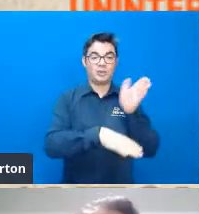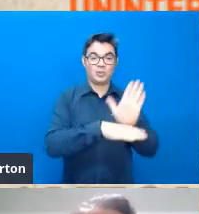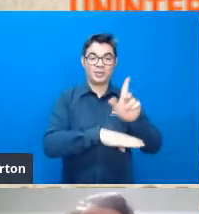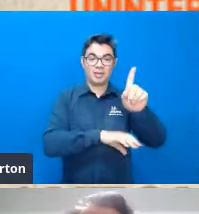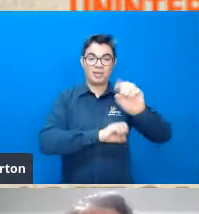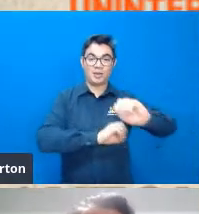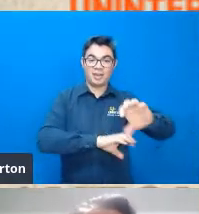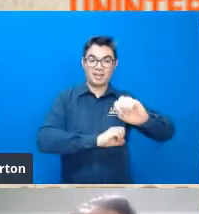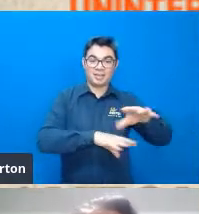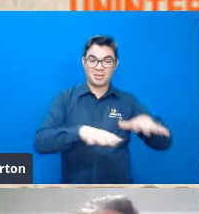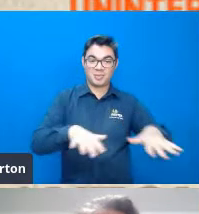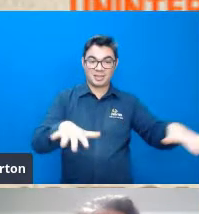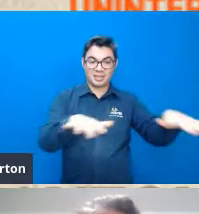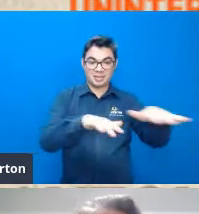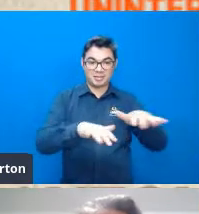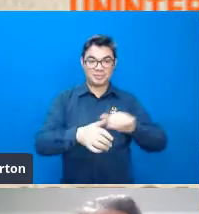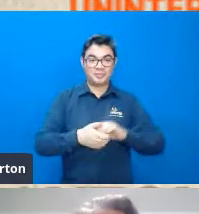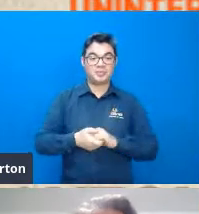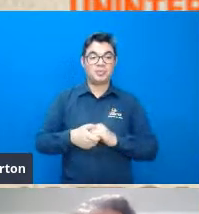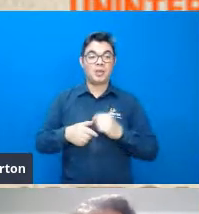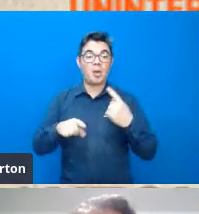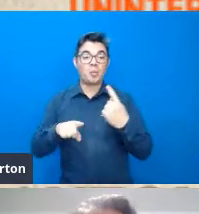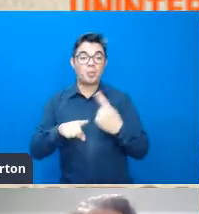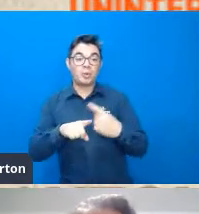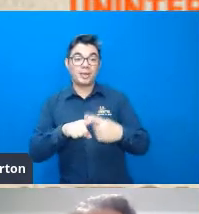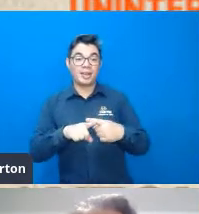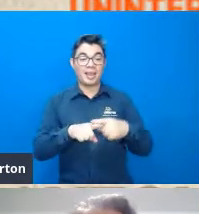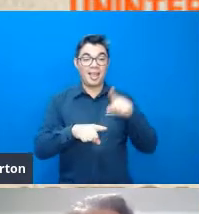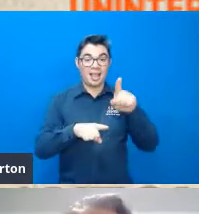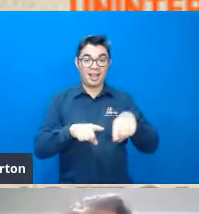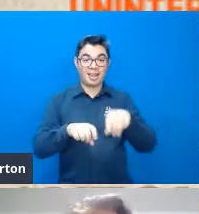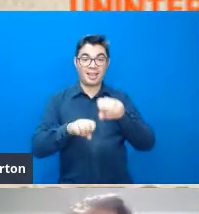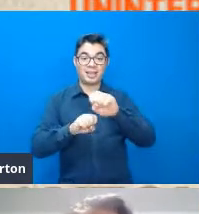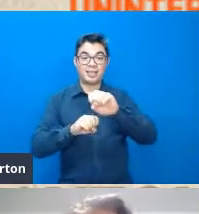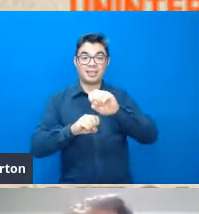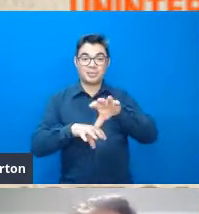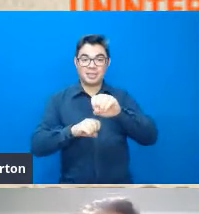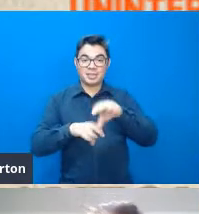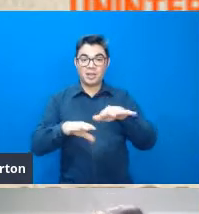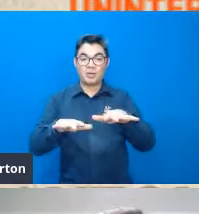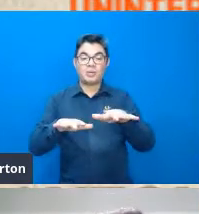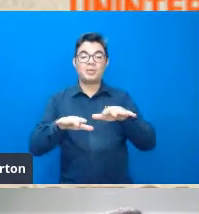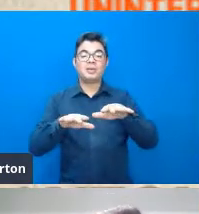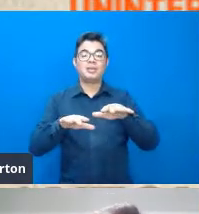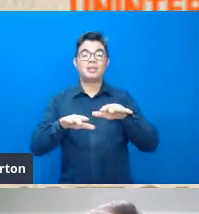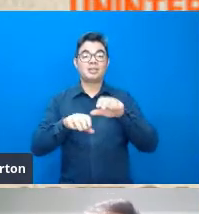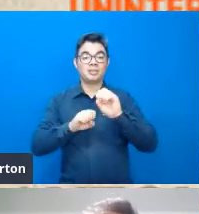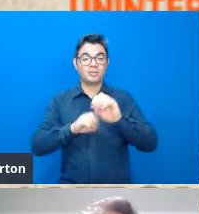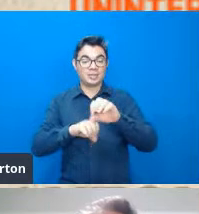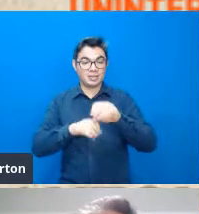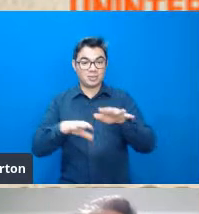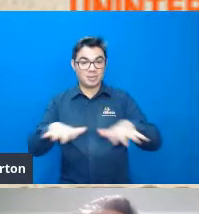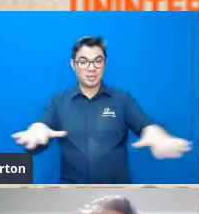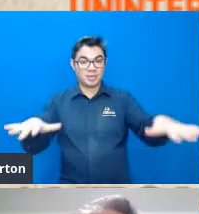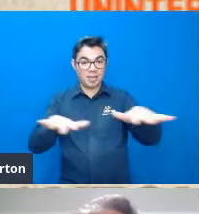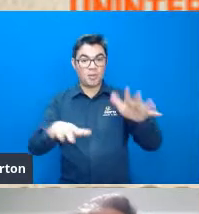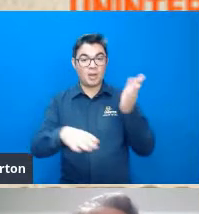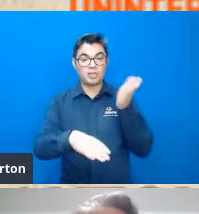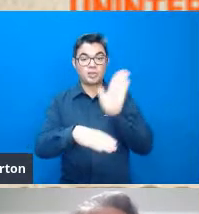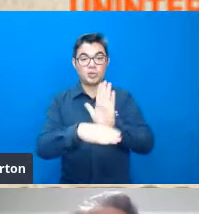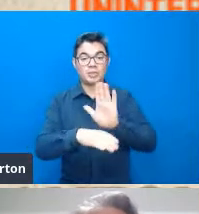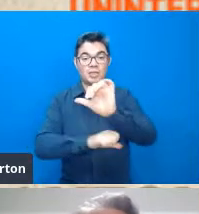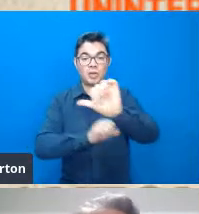mais na sociedade porque a educação ela pode passar por favor levaria mudanças